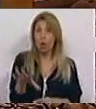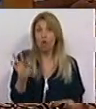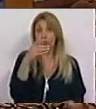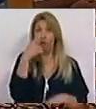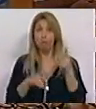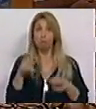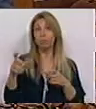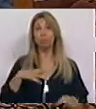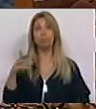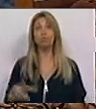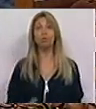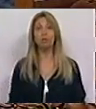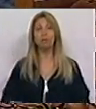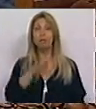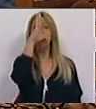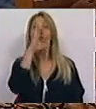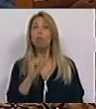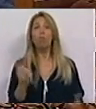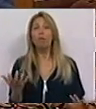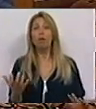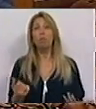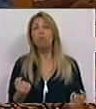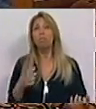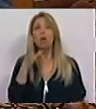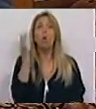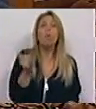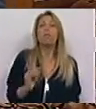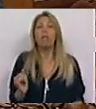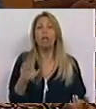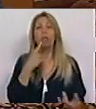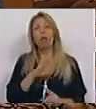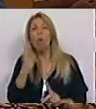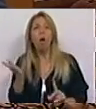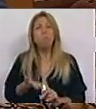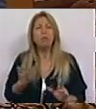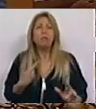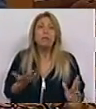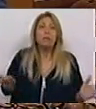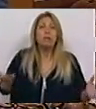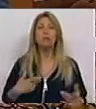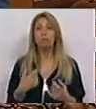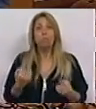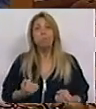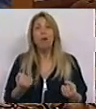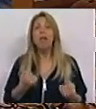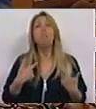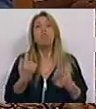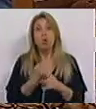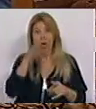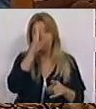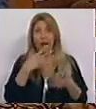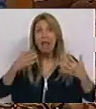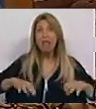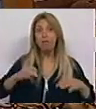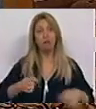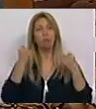portugueses. O governo já não tenta evitar a sanção, pois sabe que ela é inevitável, mas tenta minorá-la,